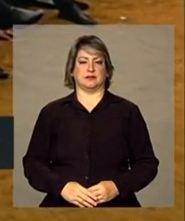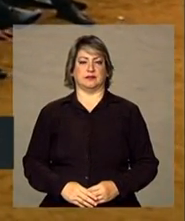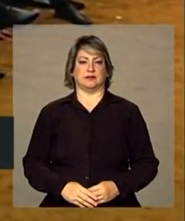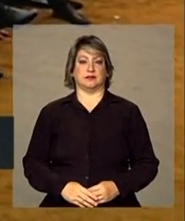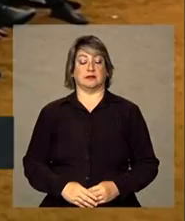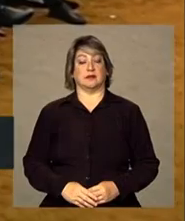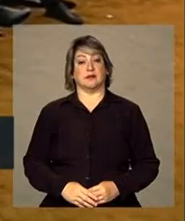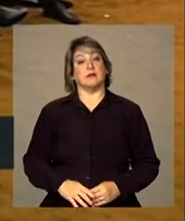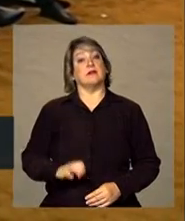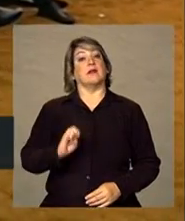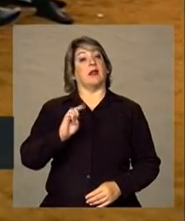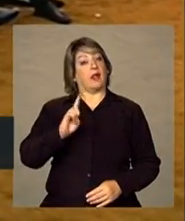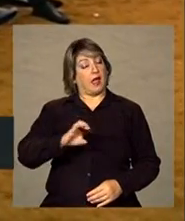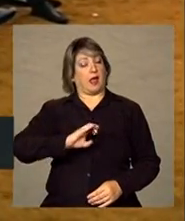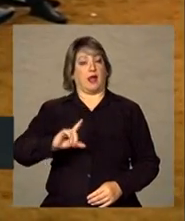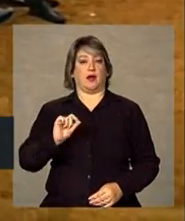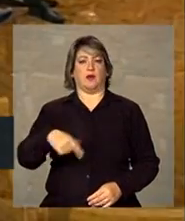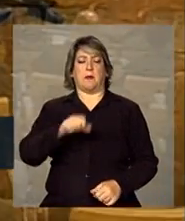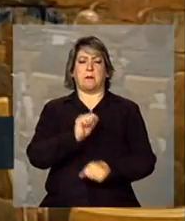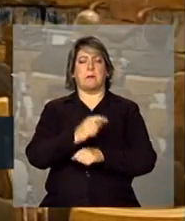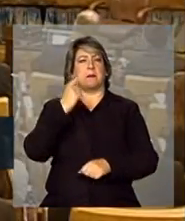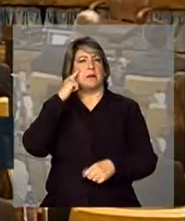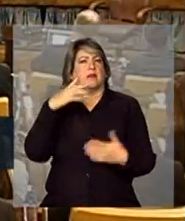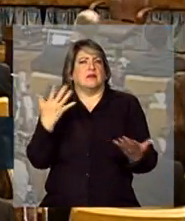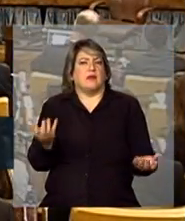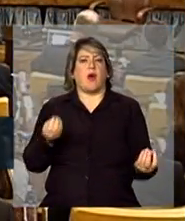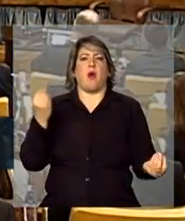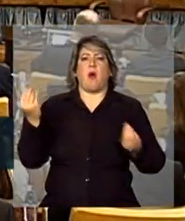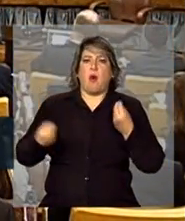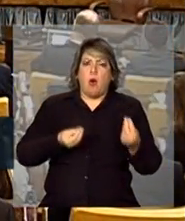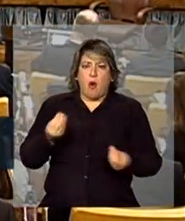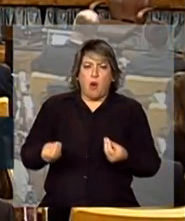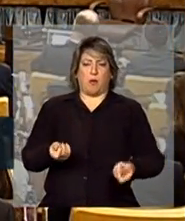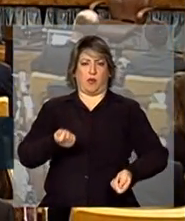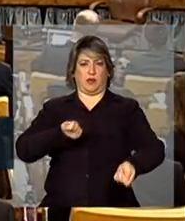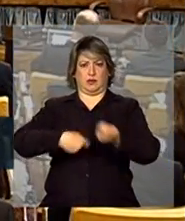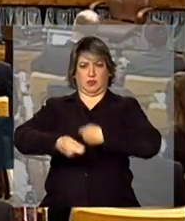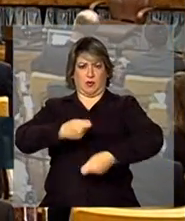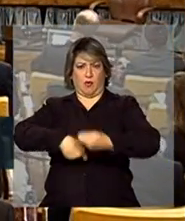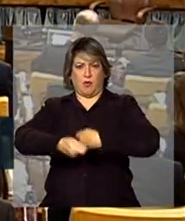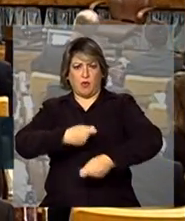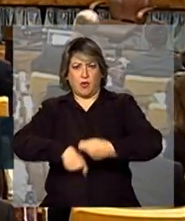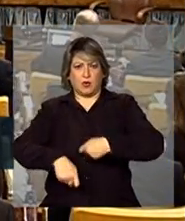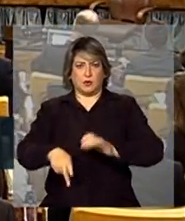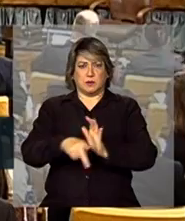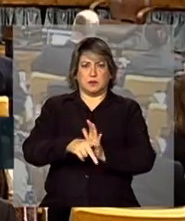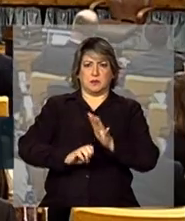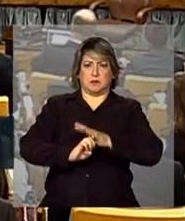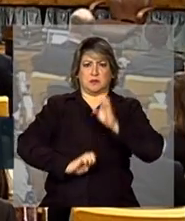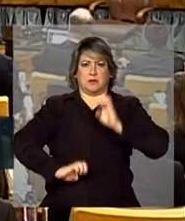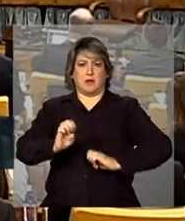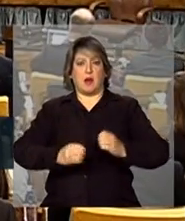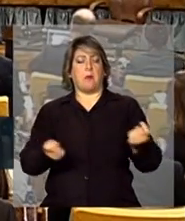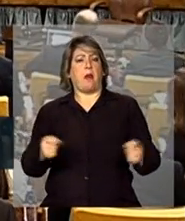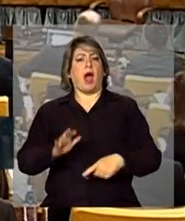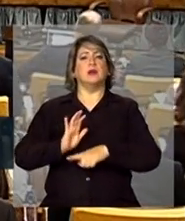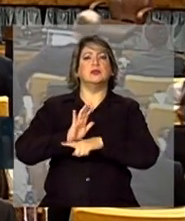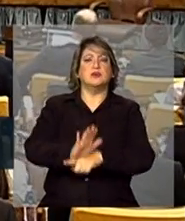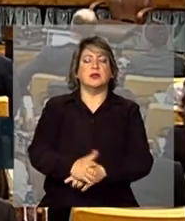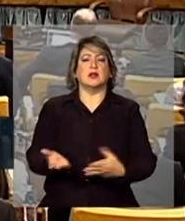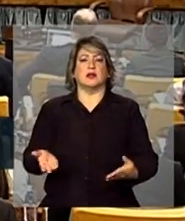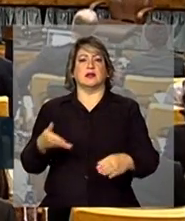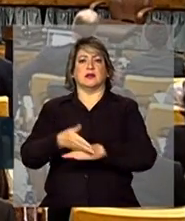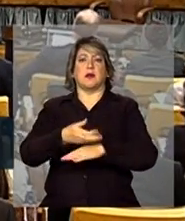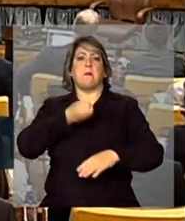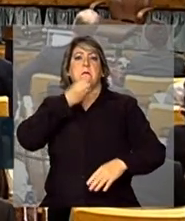Evidentemente, você pode se perguntar como que o empreendedorismo poderia contribuir, participar e